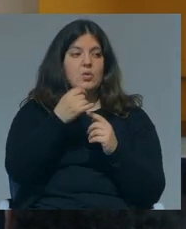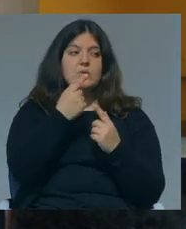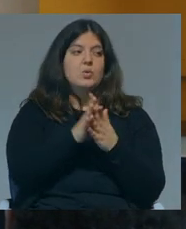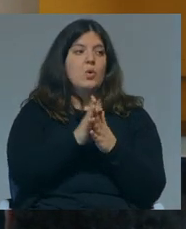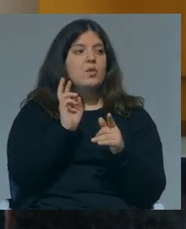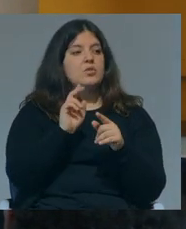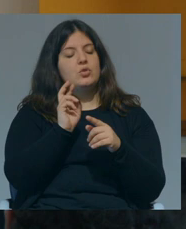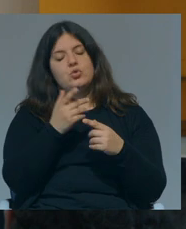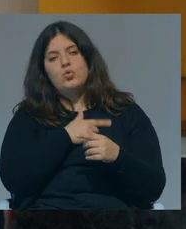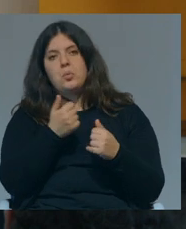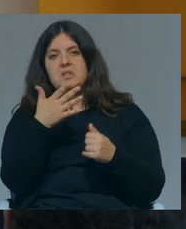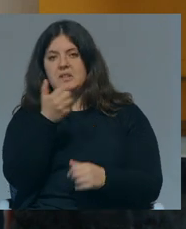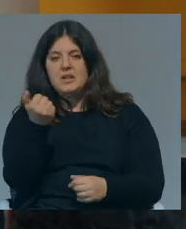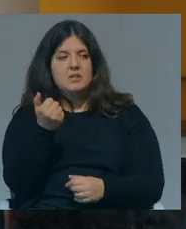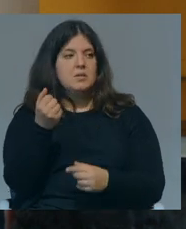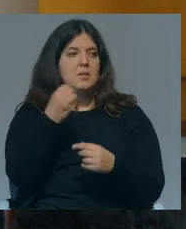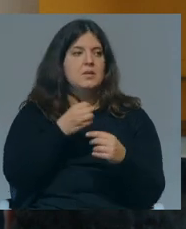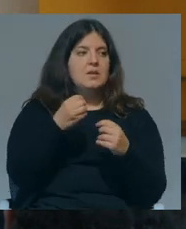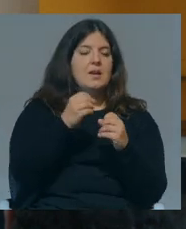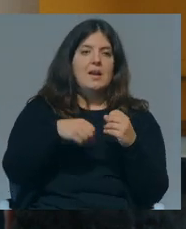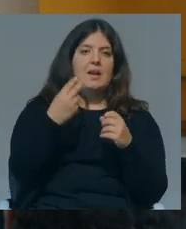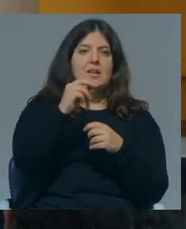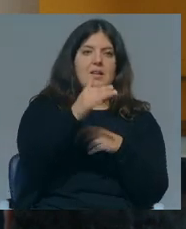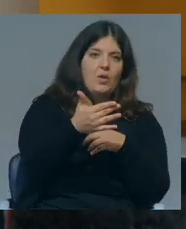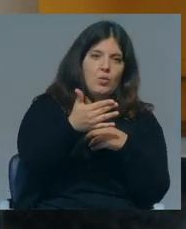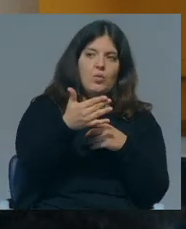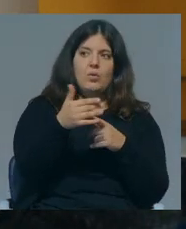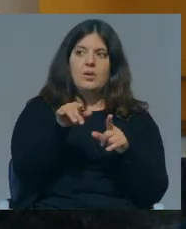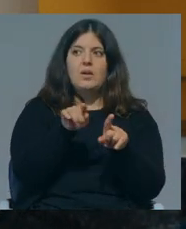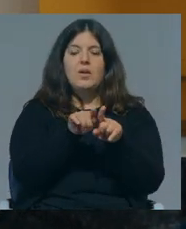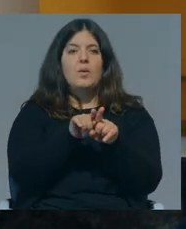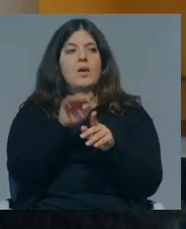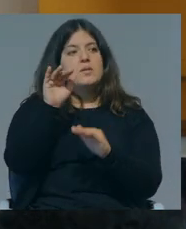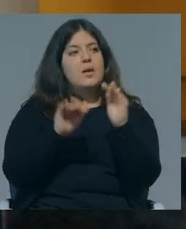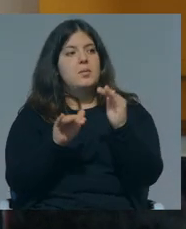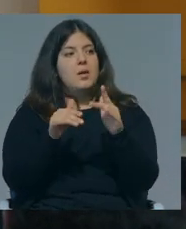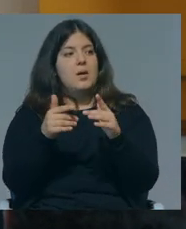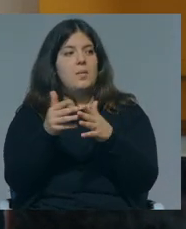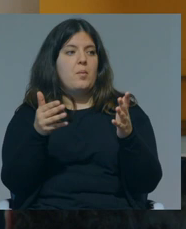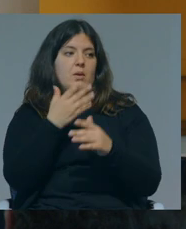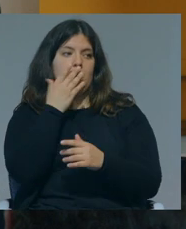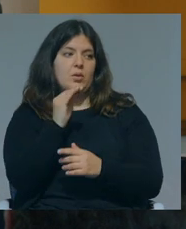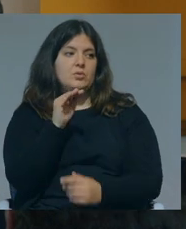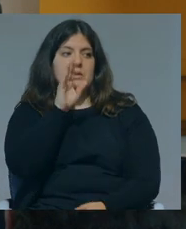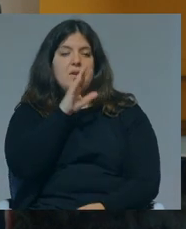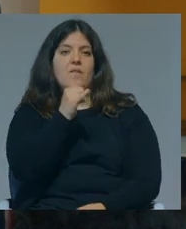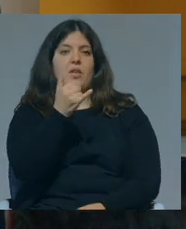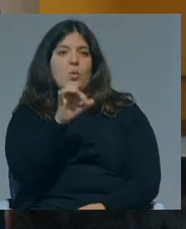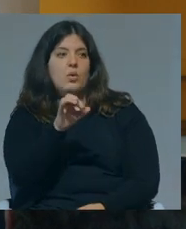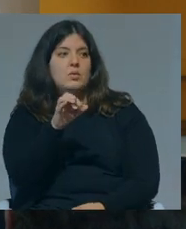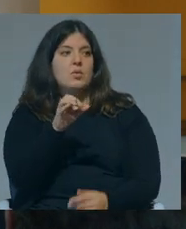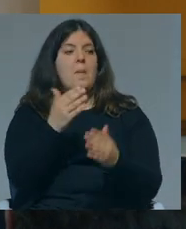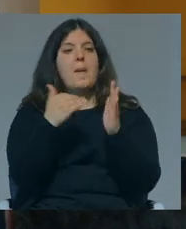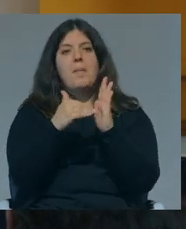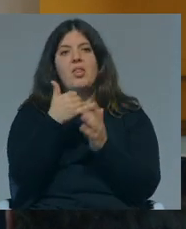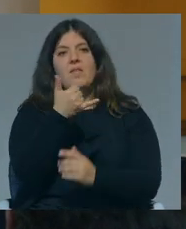as turmas devem ter 15, mas também acho que nenhuma das turmas devia ter 31. Portanto, tendencialmente a média de alunos for de 28, passar para uma média de